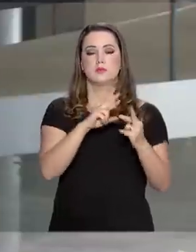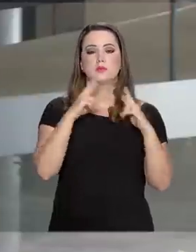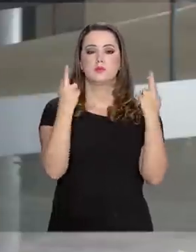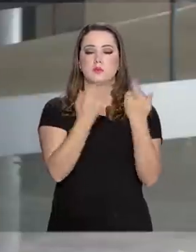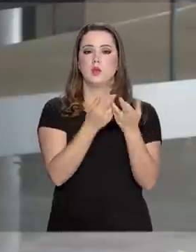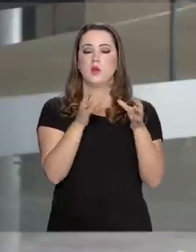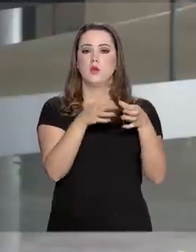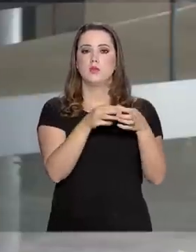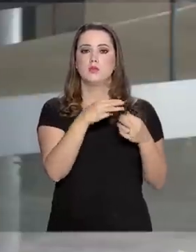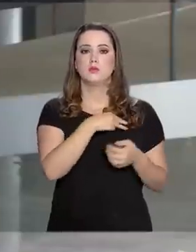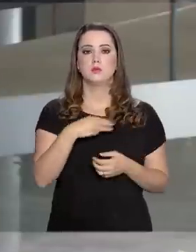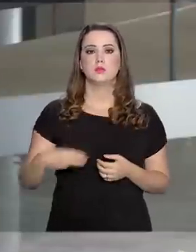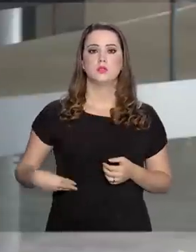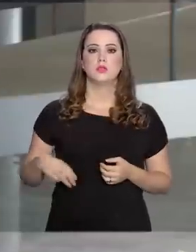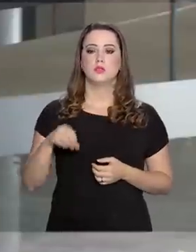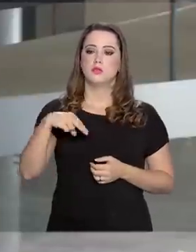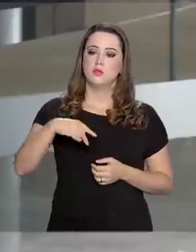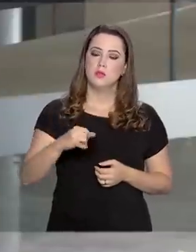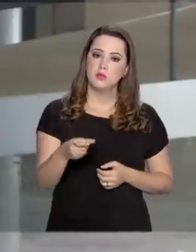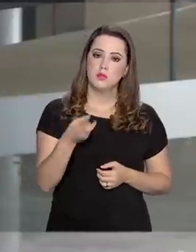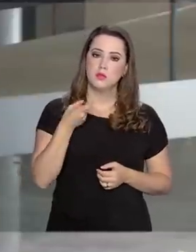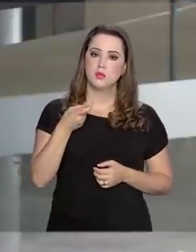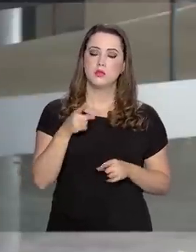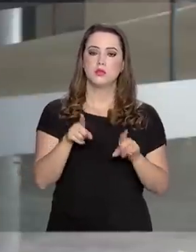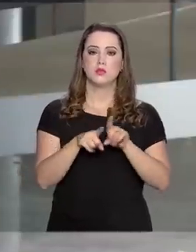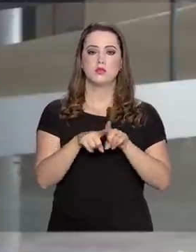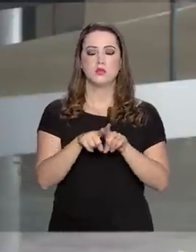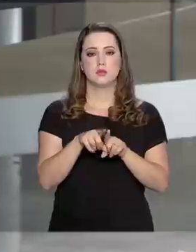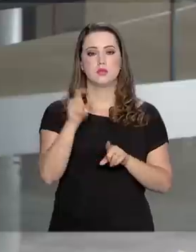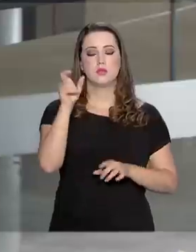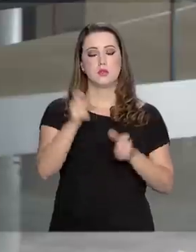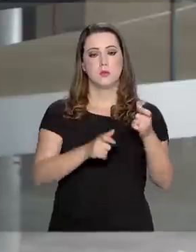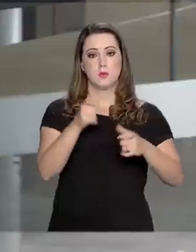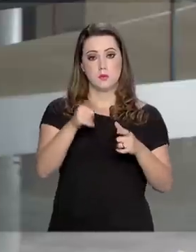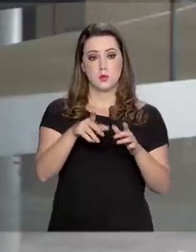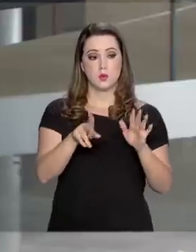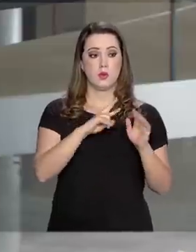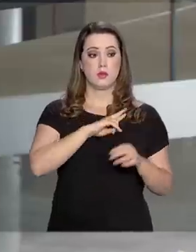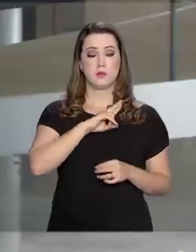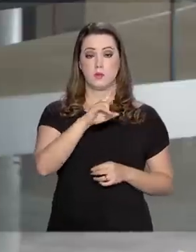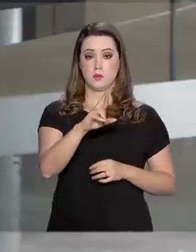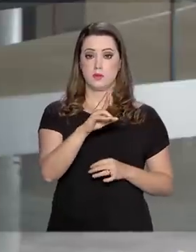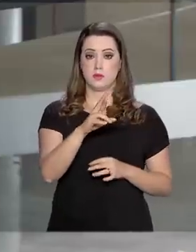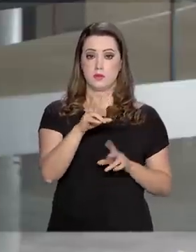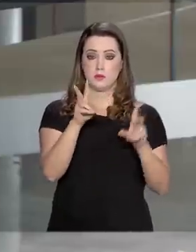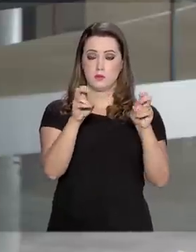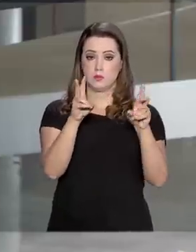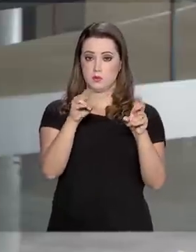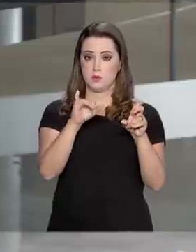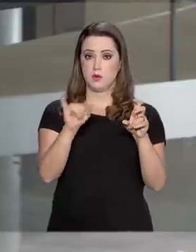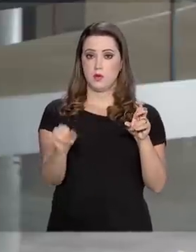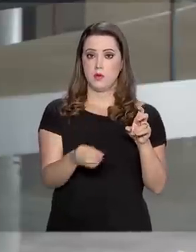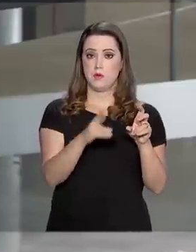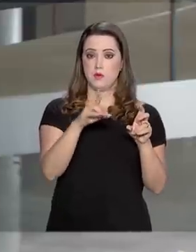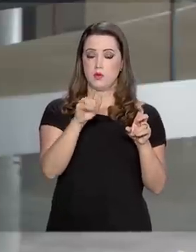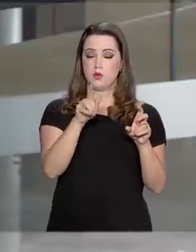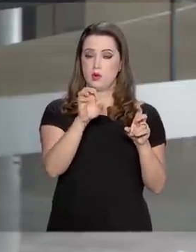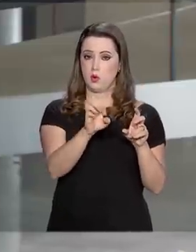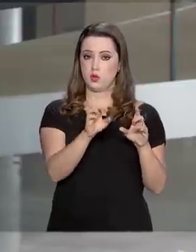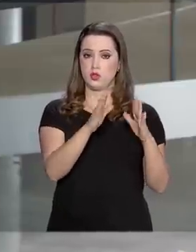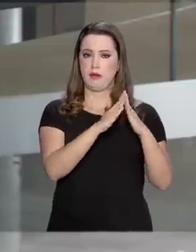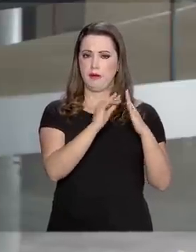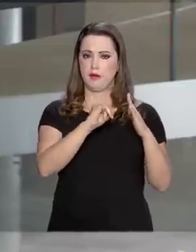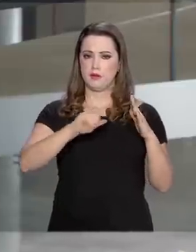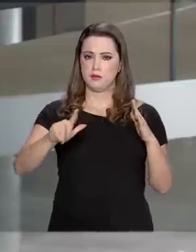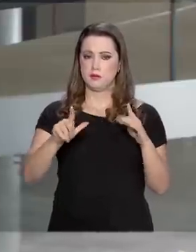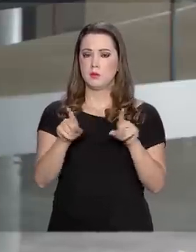com o ministro Onyx Lorenzoni, o subchefe para assuntos jurídicos da Casa Civil, Jorge Antônio de Oliveira, e